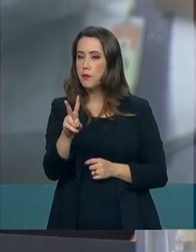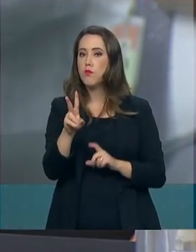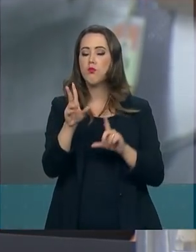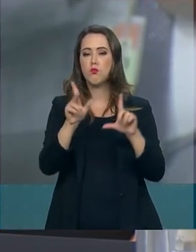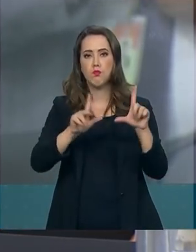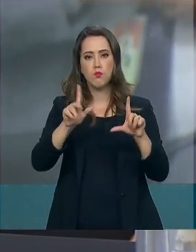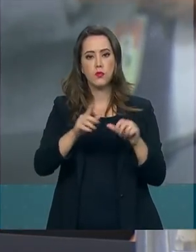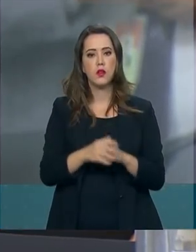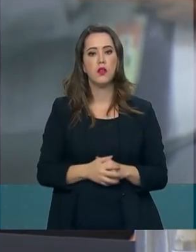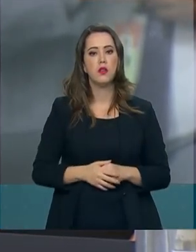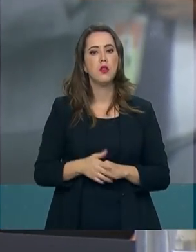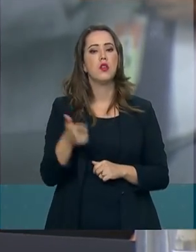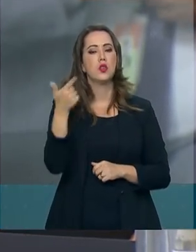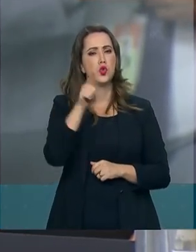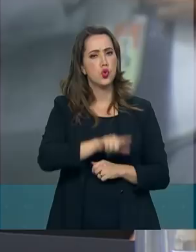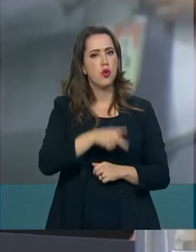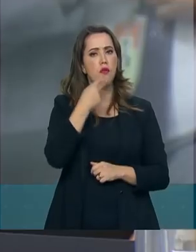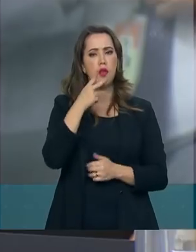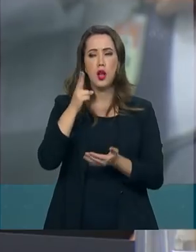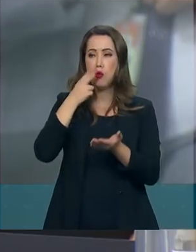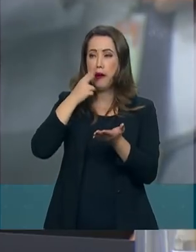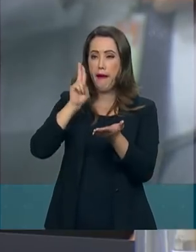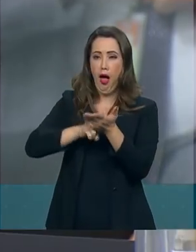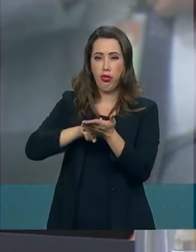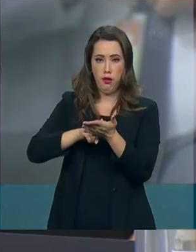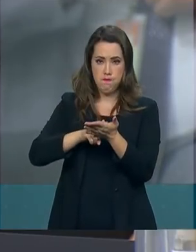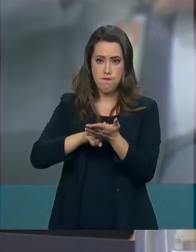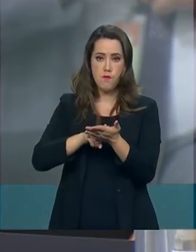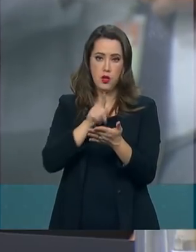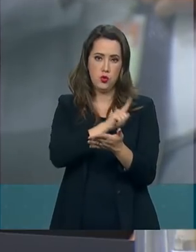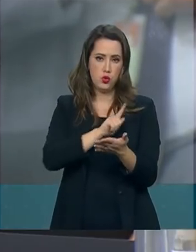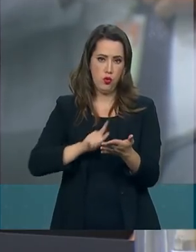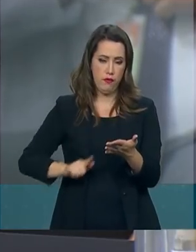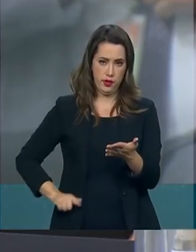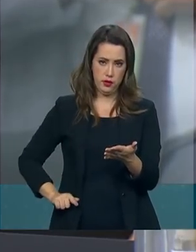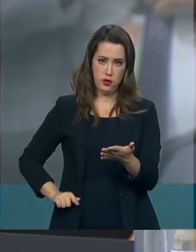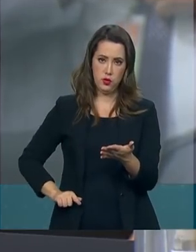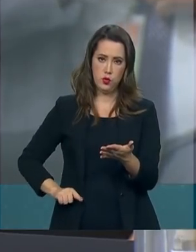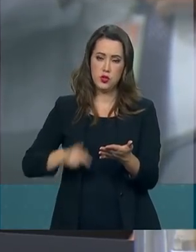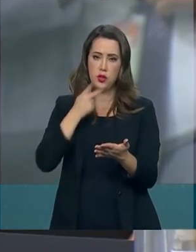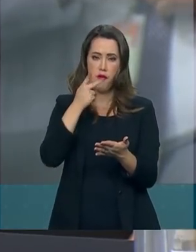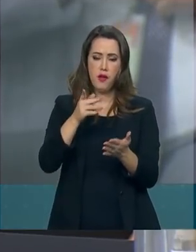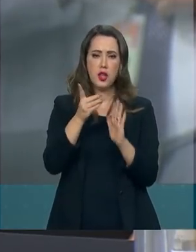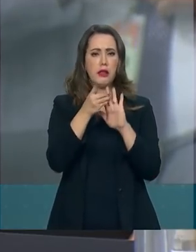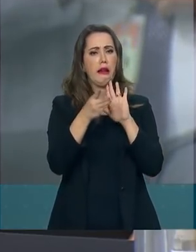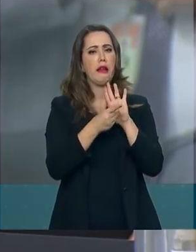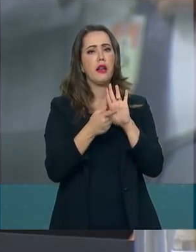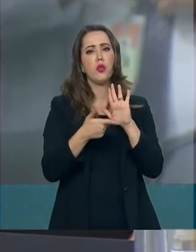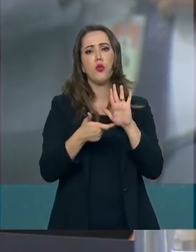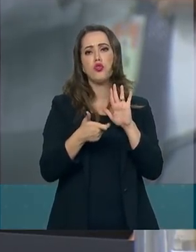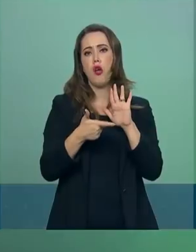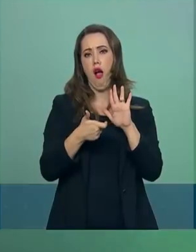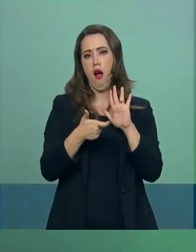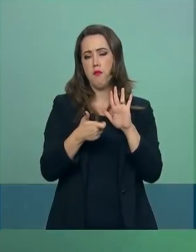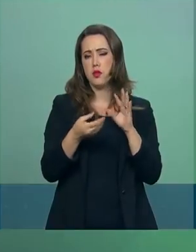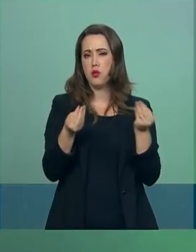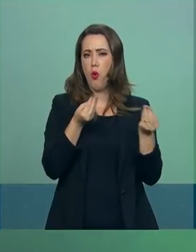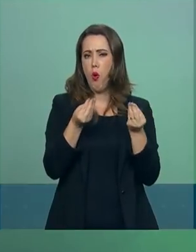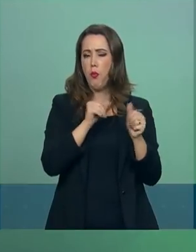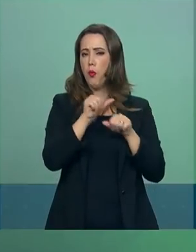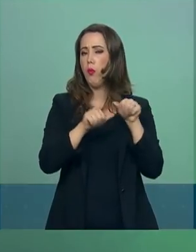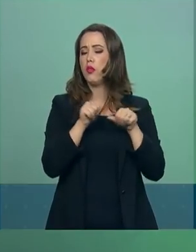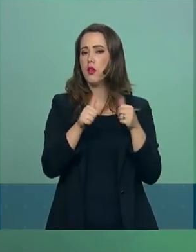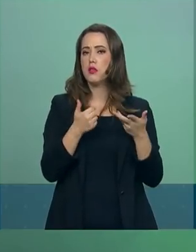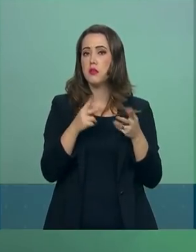a carta dos governadores contra o decreto de armas. O senhor comentou que o governo vai trabalhar para defender o decreto, pode haver alterações, mas